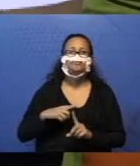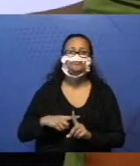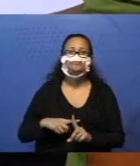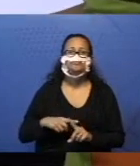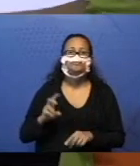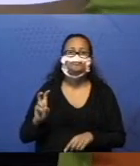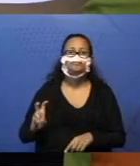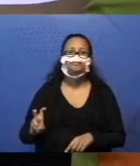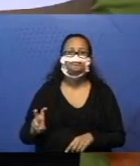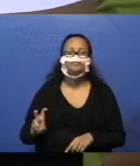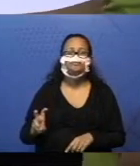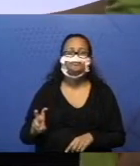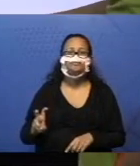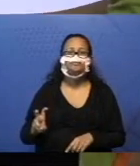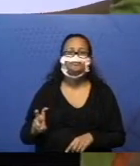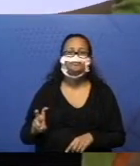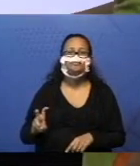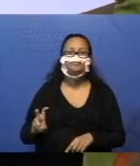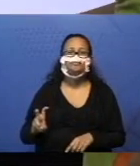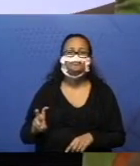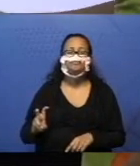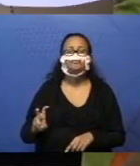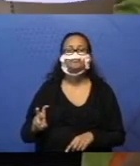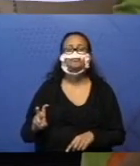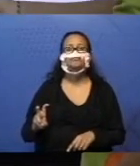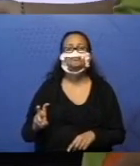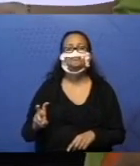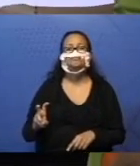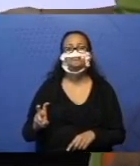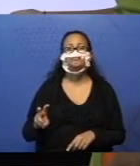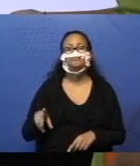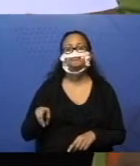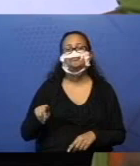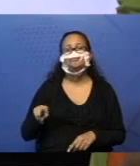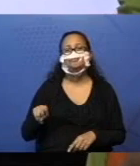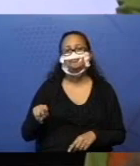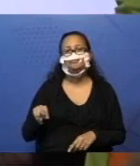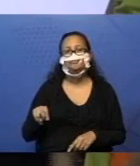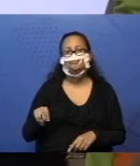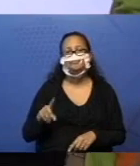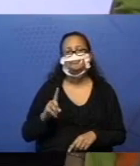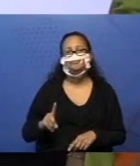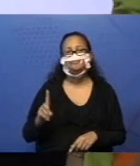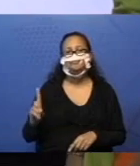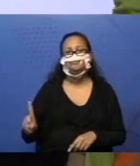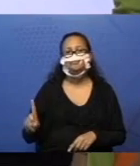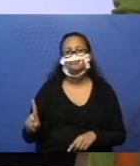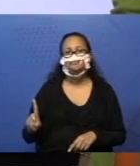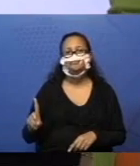5, que são os meus quadrinhos em branco, que é igual a 11.